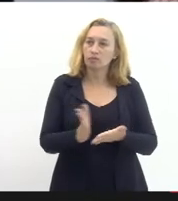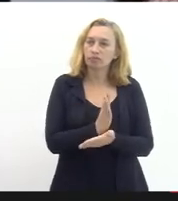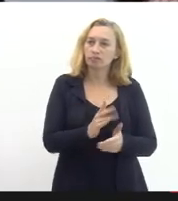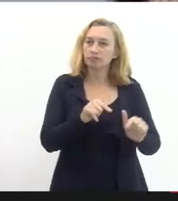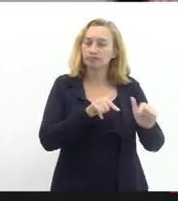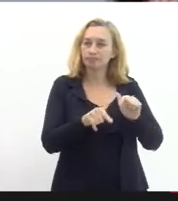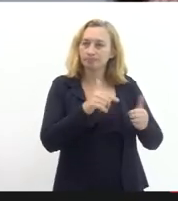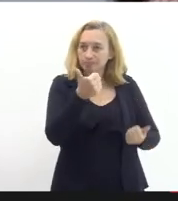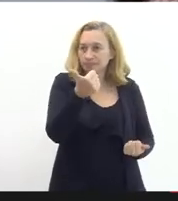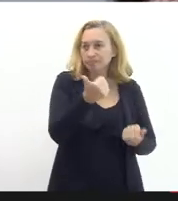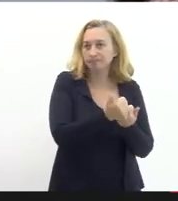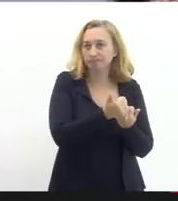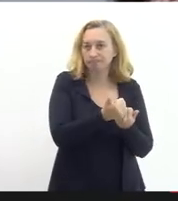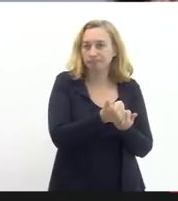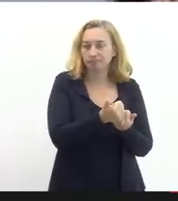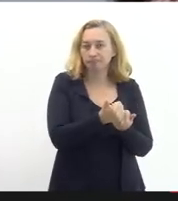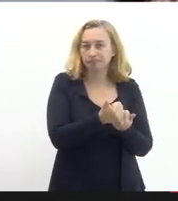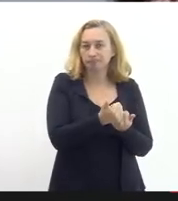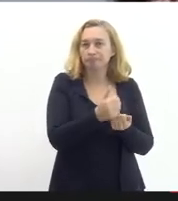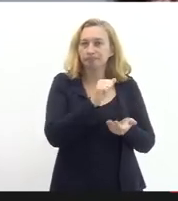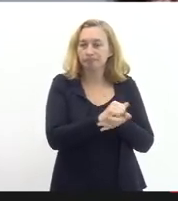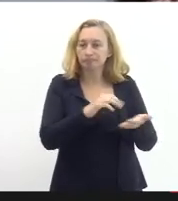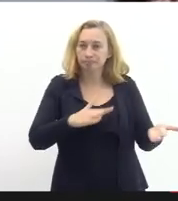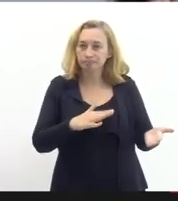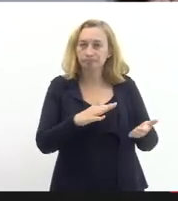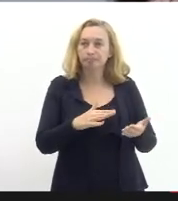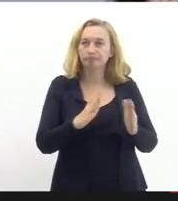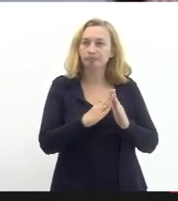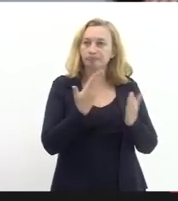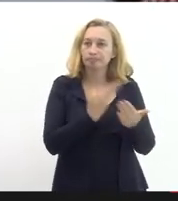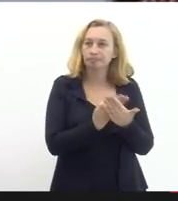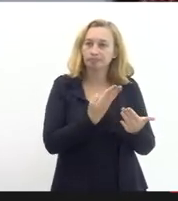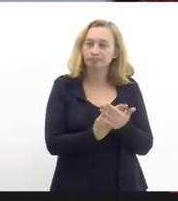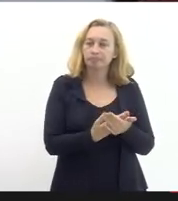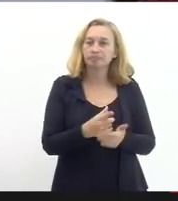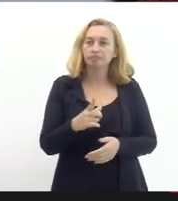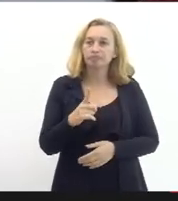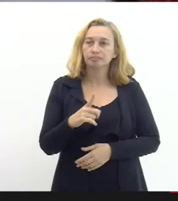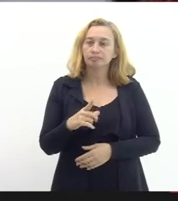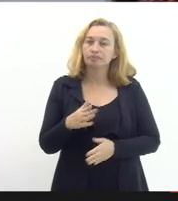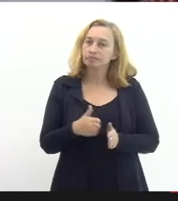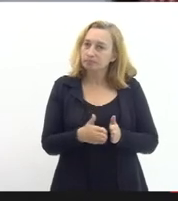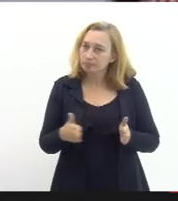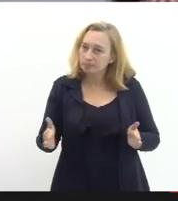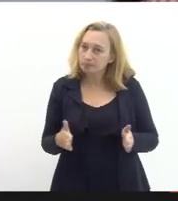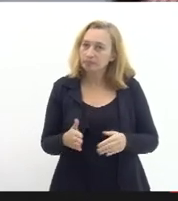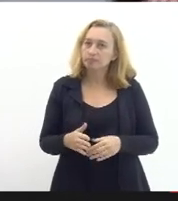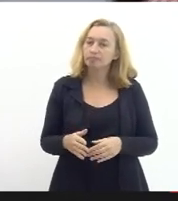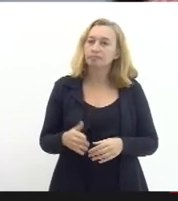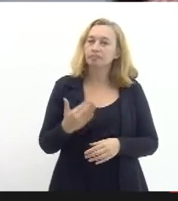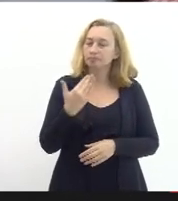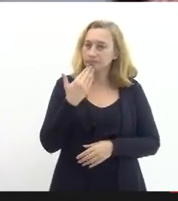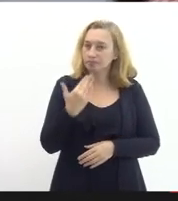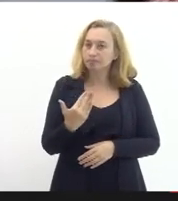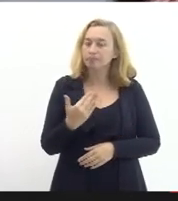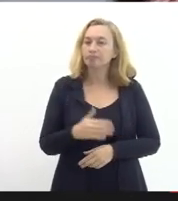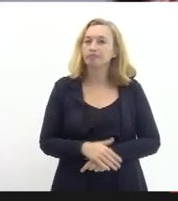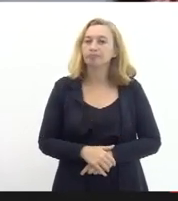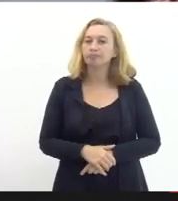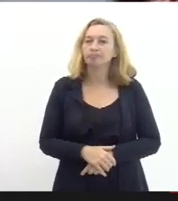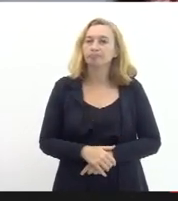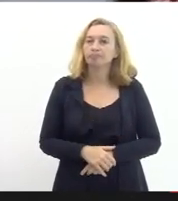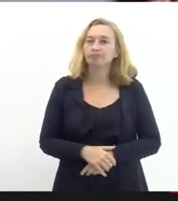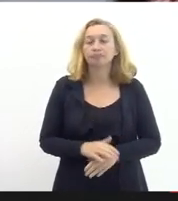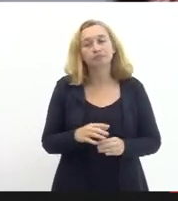suporte às atividades da escola nós temos também um processo onde nós estamos solicitando e